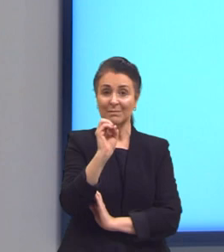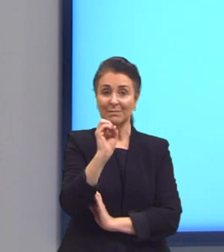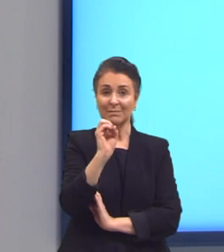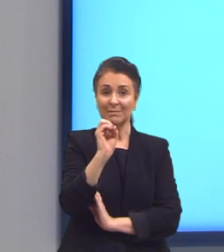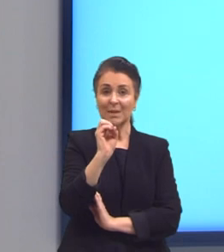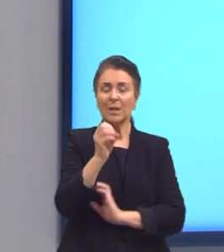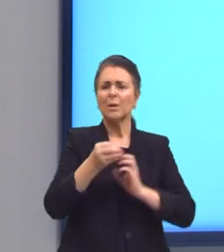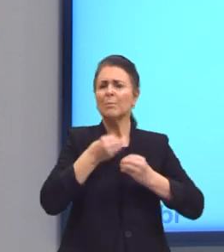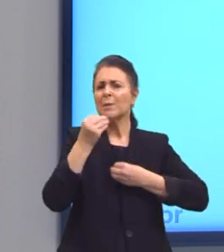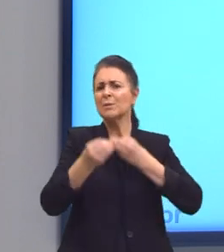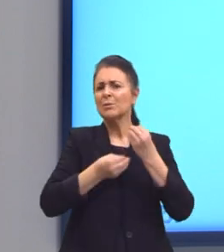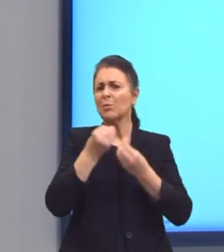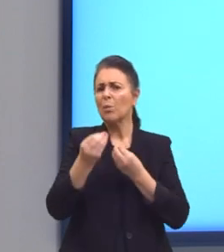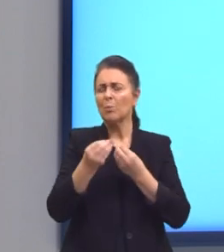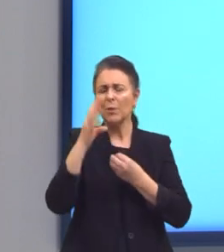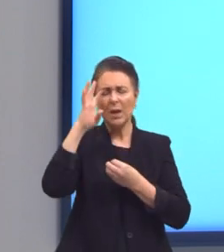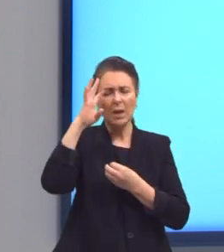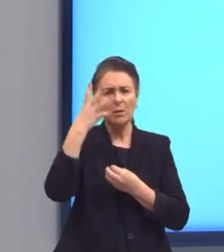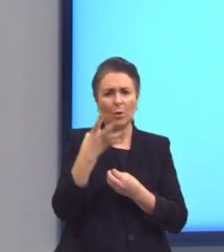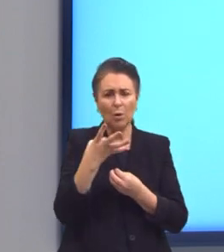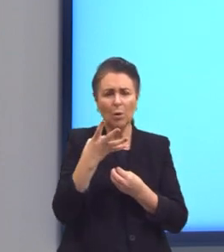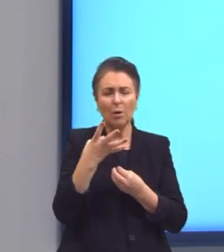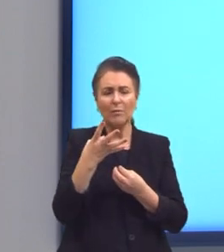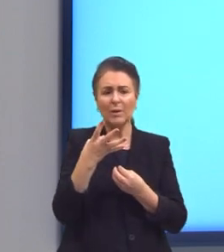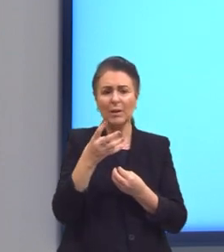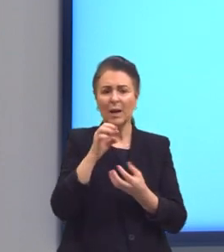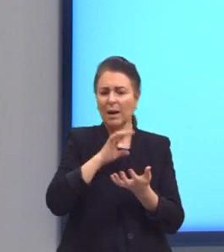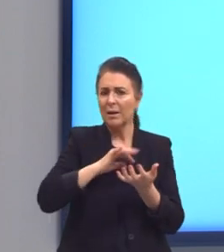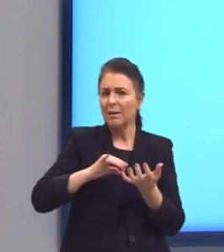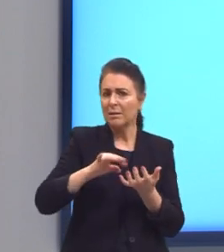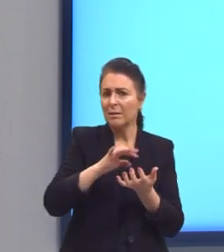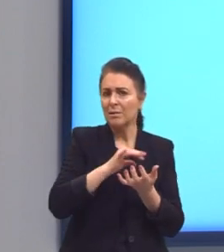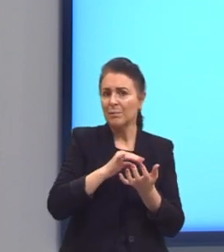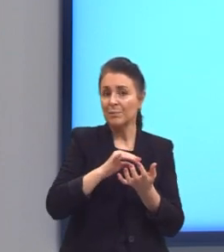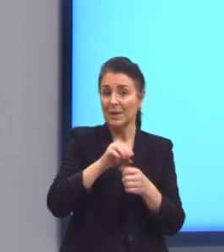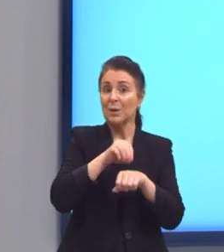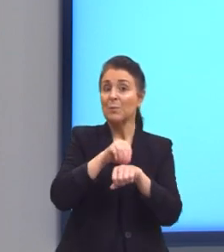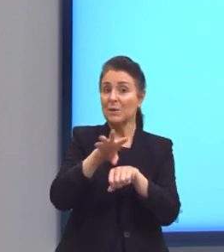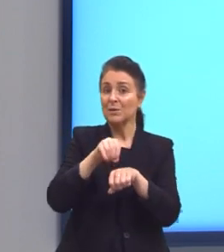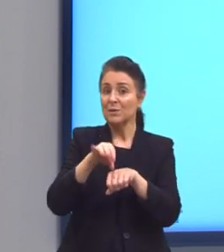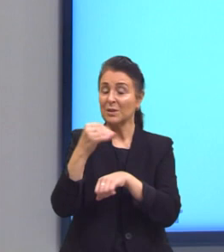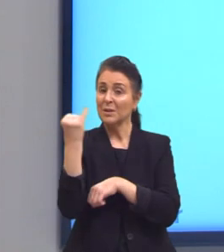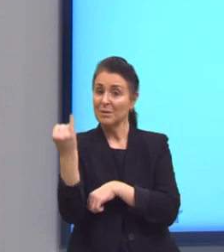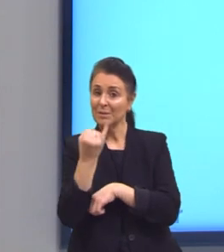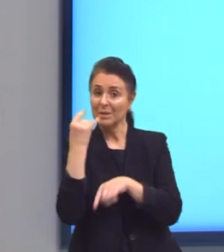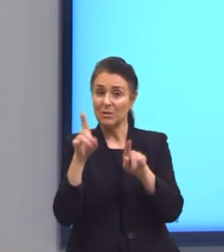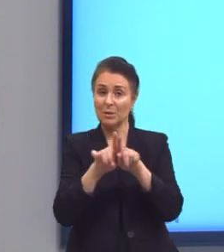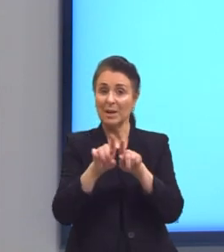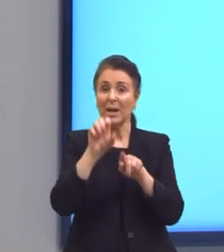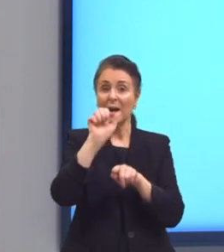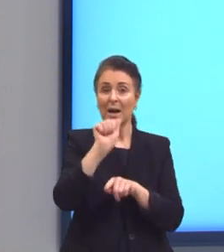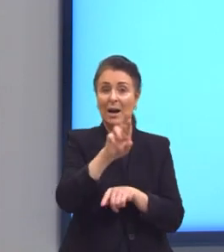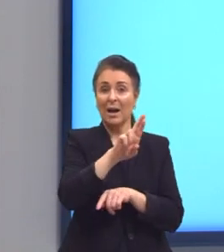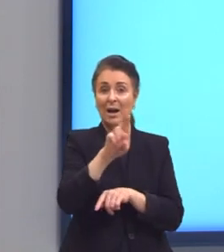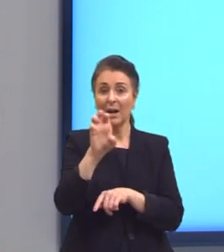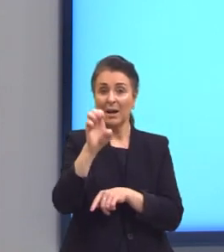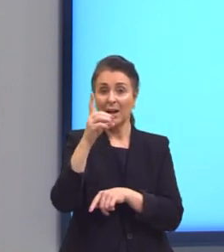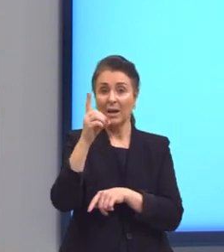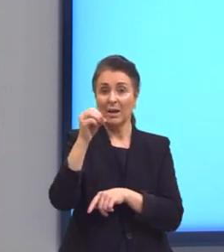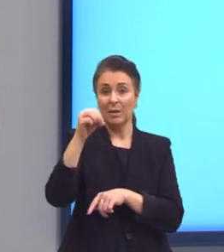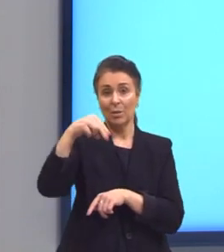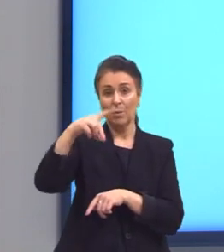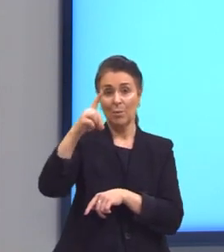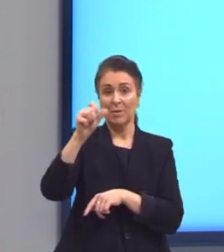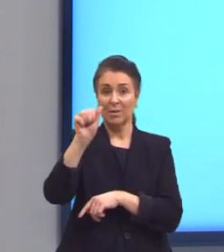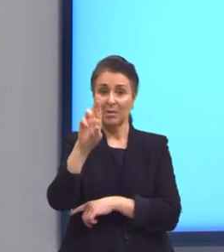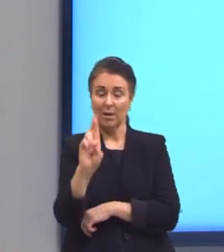Mas como é que a gente pode resolver aquela continha ali, tá? Outra dica também é arredondar ali o valor para que ele termine em